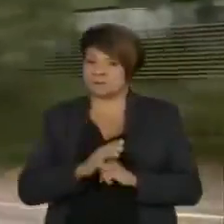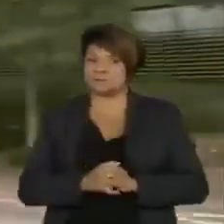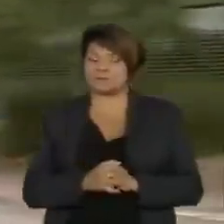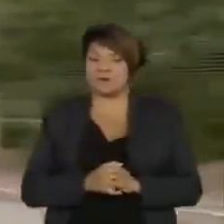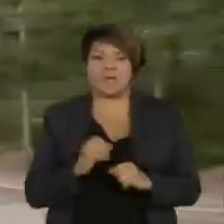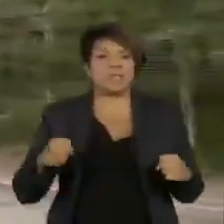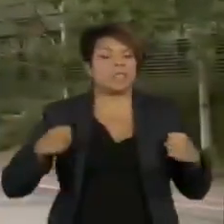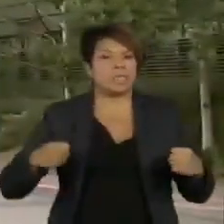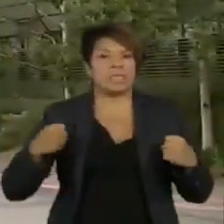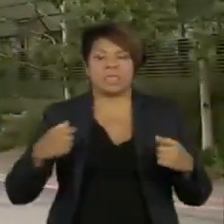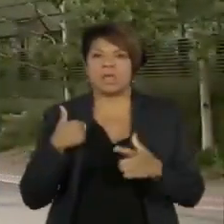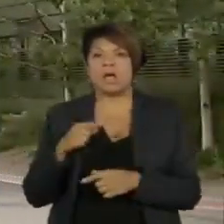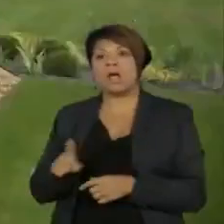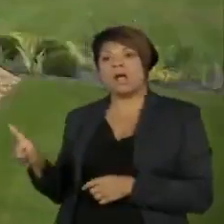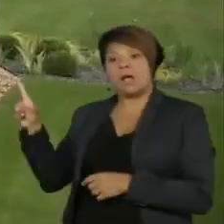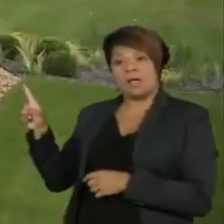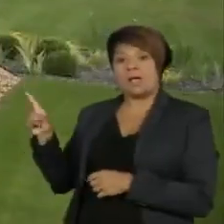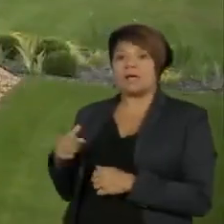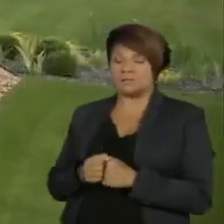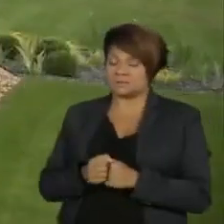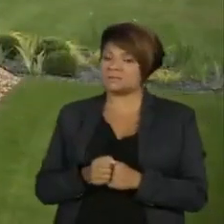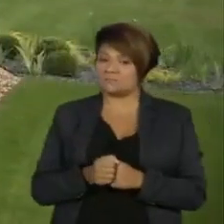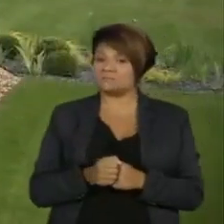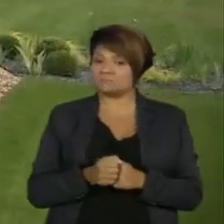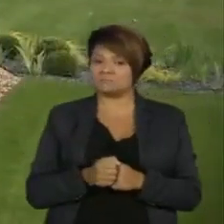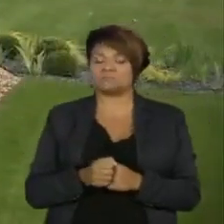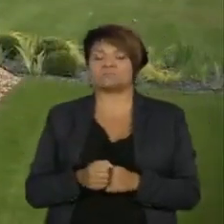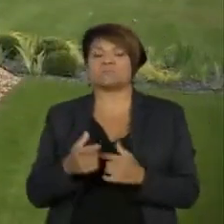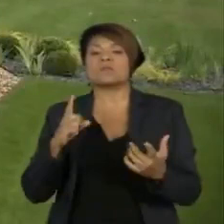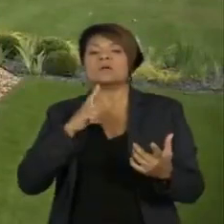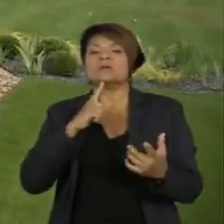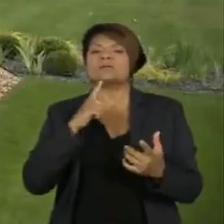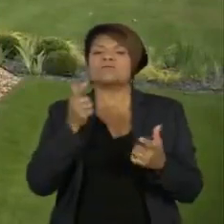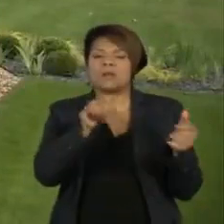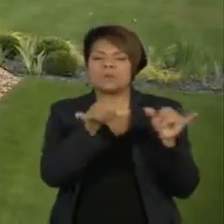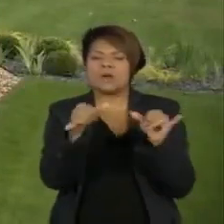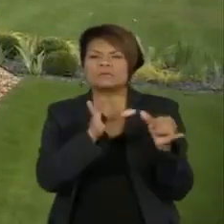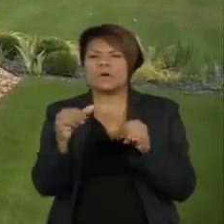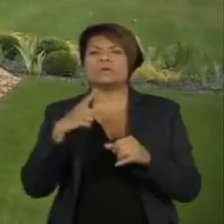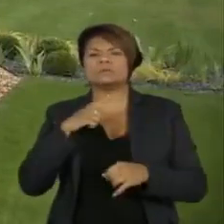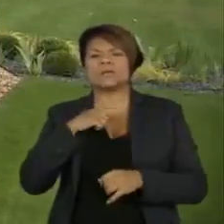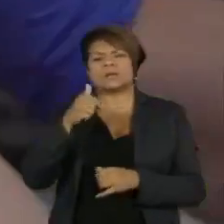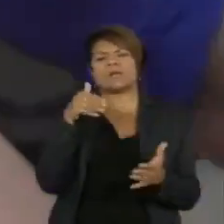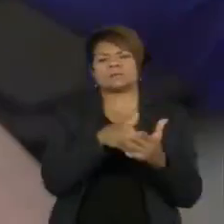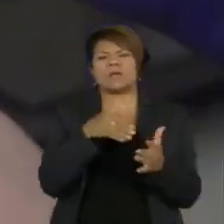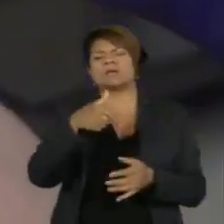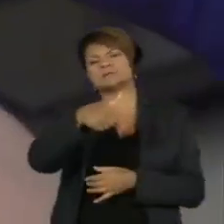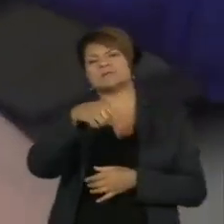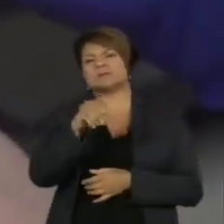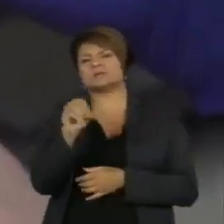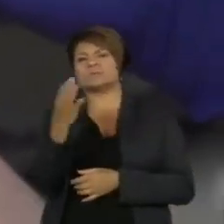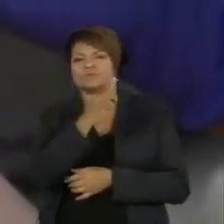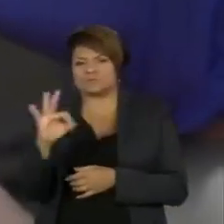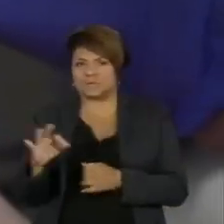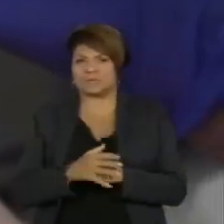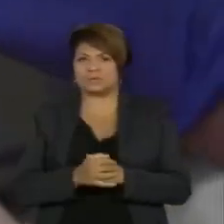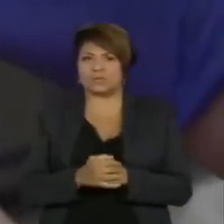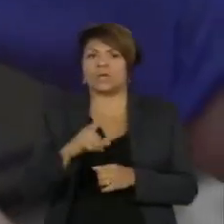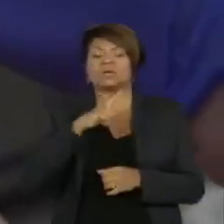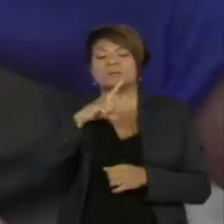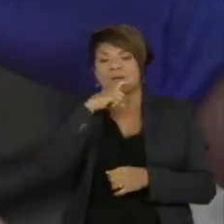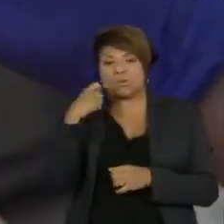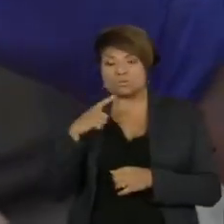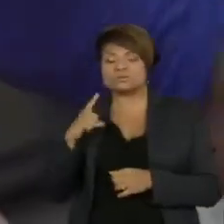vacina, Oxford-AstraZeneca divulgaram a eficácia do imunizante em até 70%. Sputnik, mais de